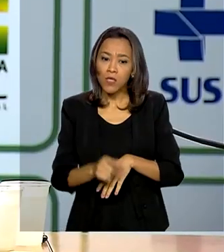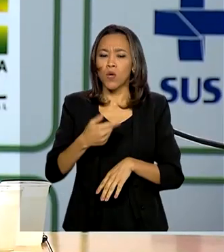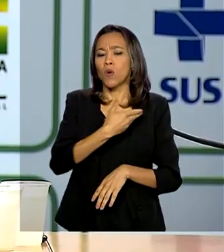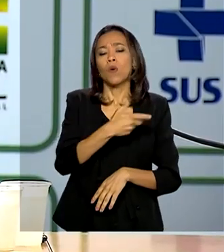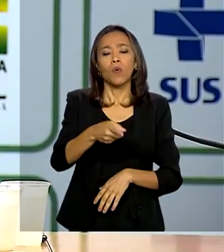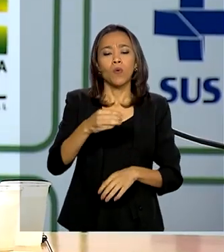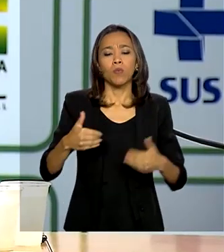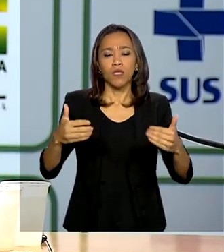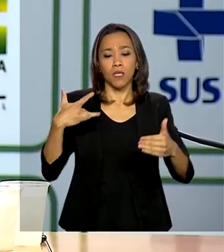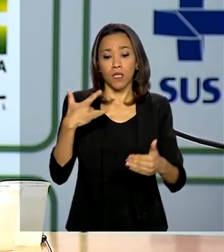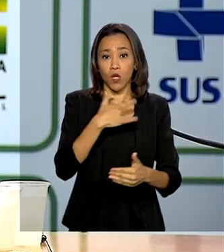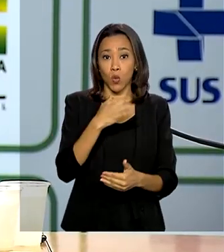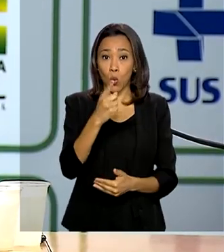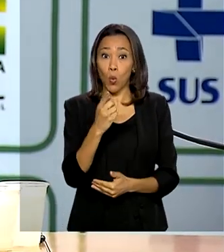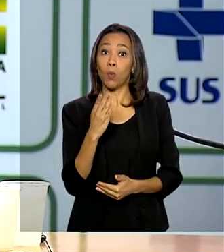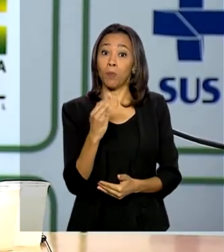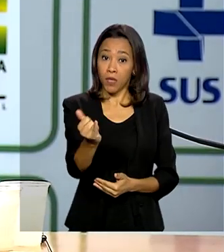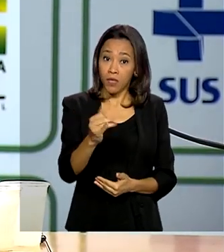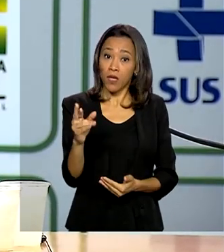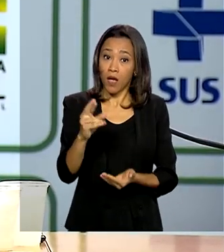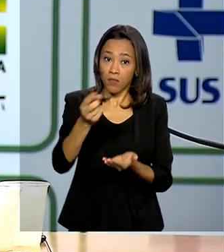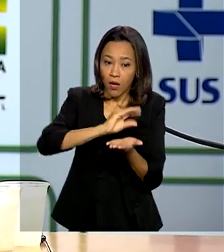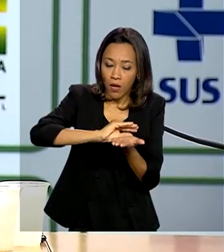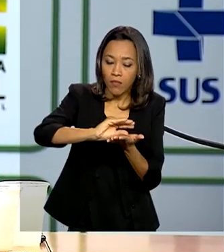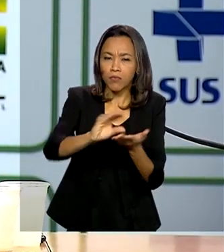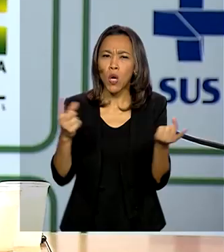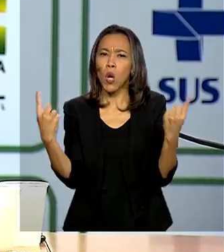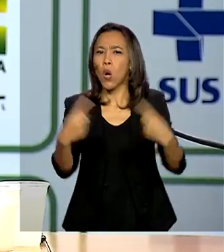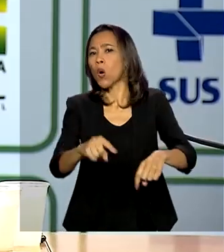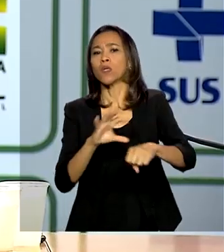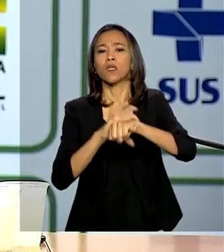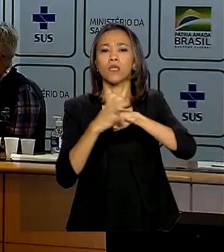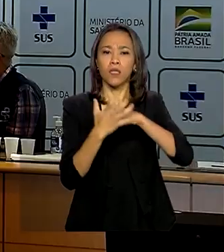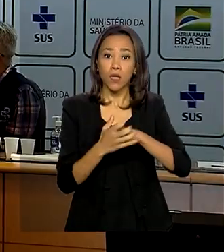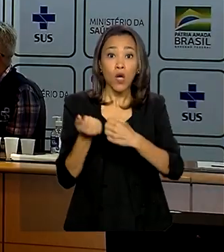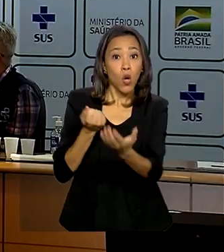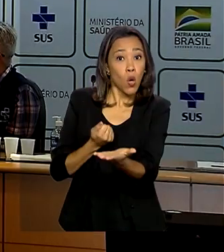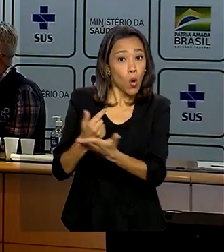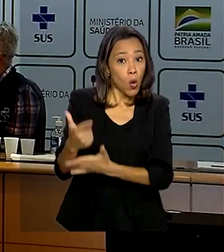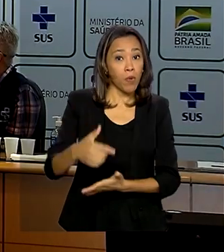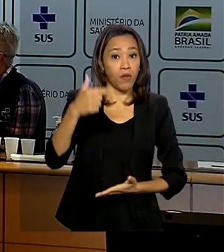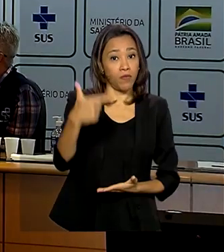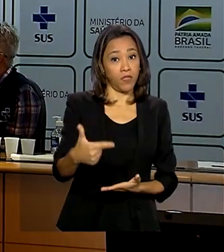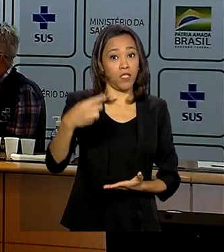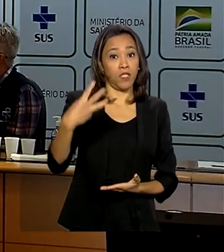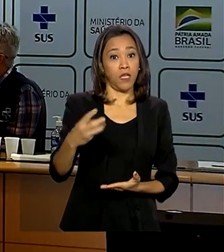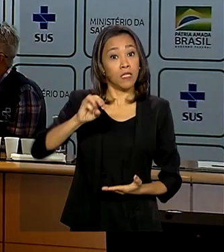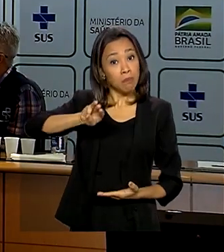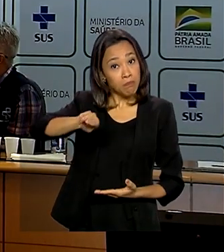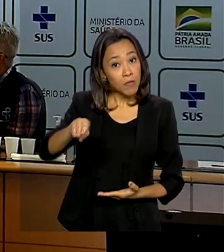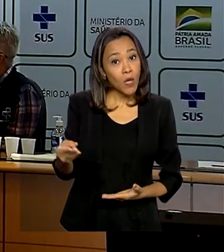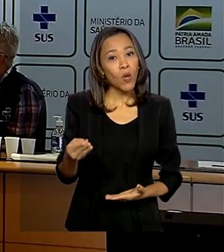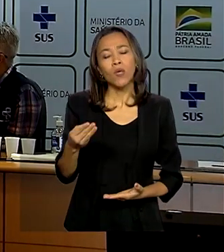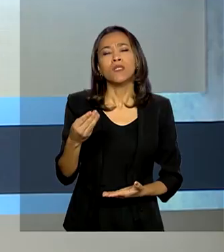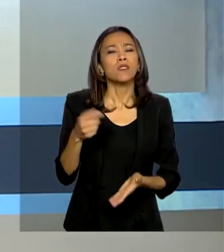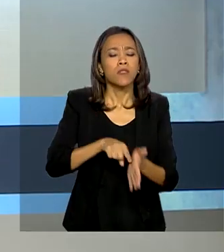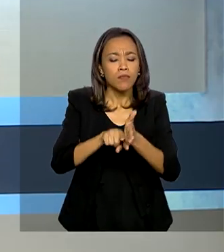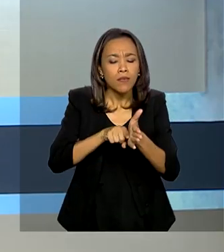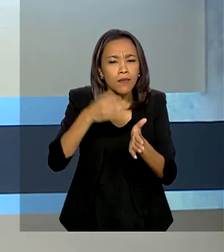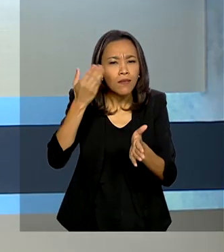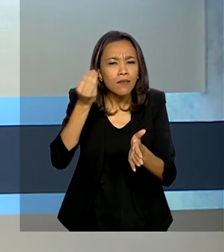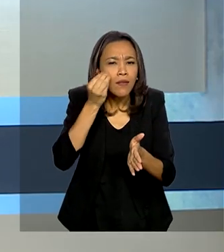bilhão de reais em ações de combate à Covid-19, como a compra de 23 milhões de testes rápidos.